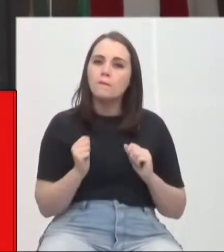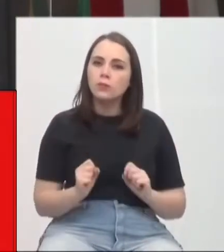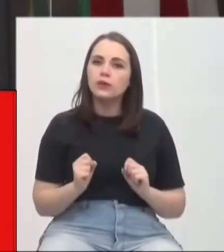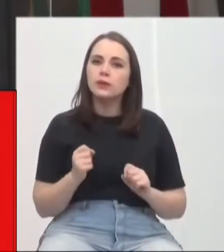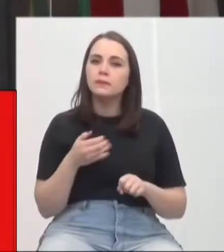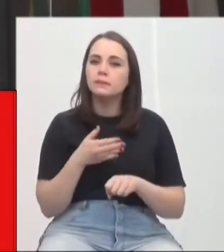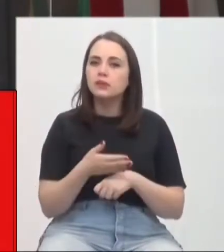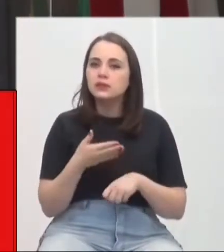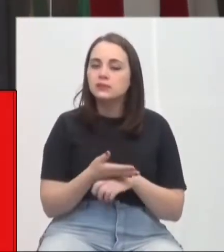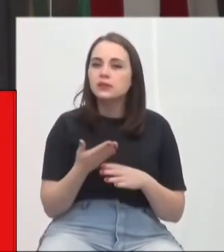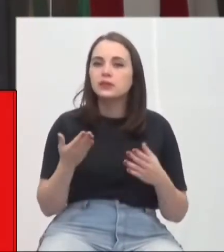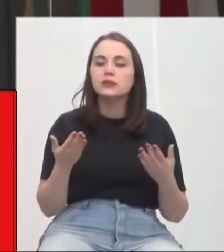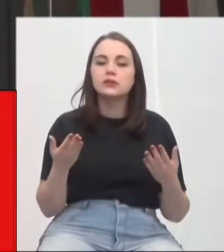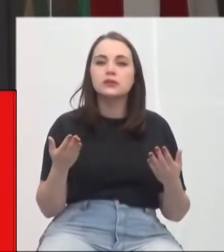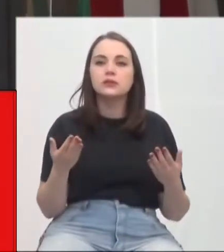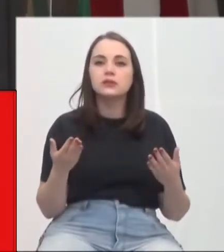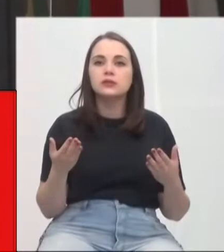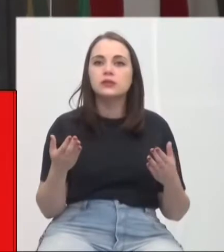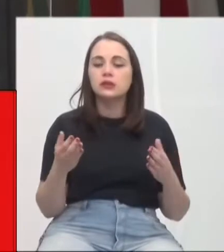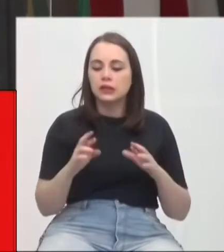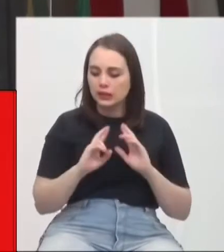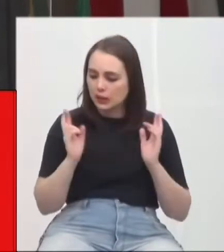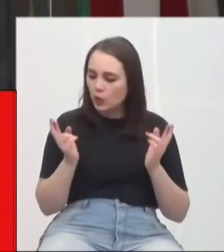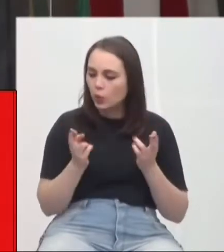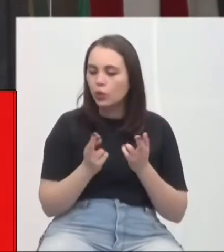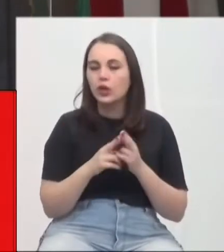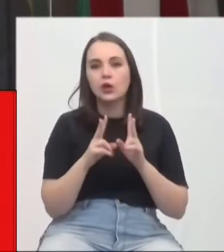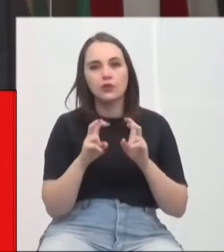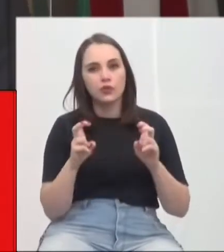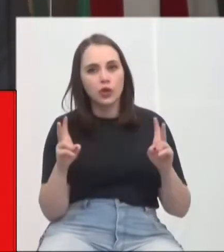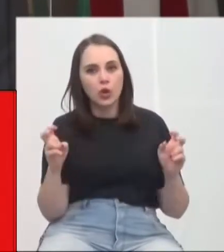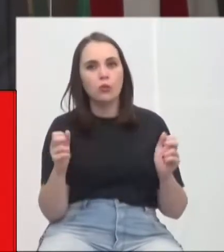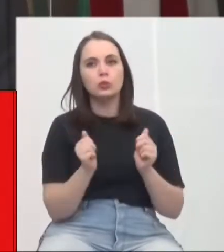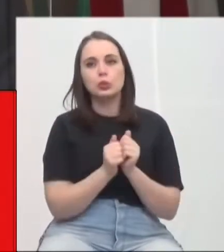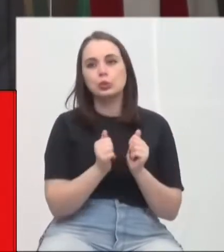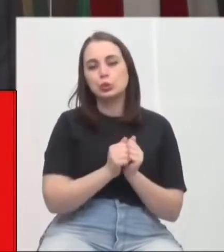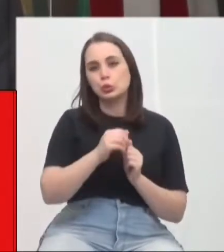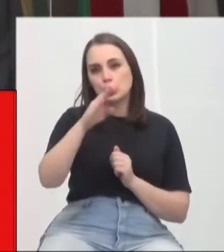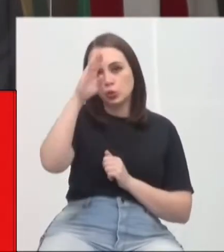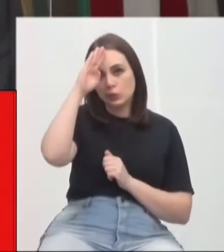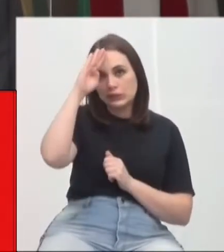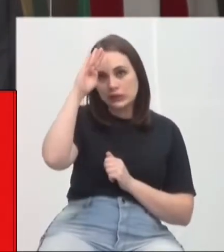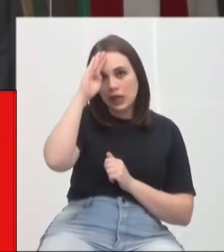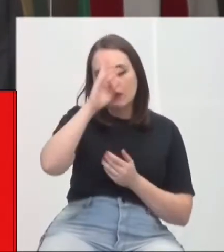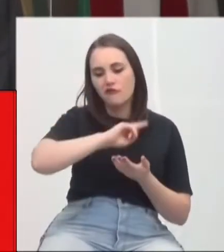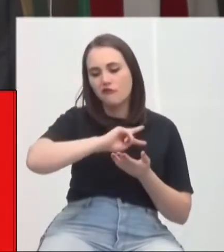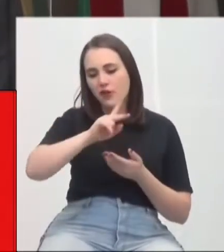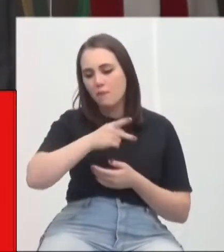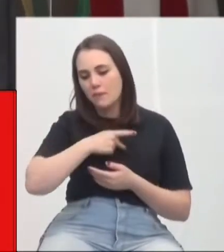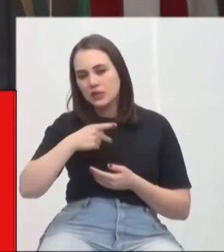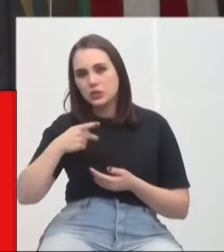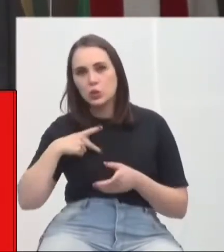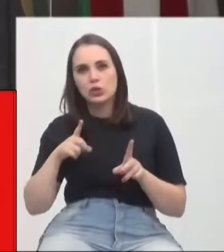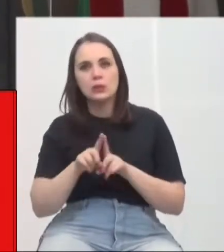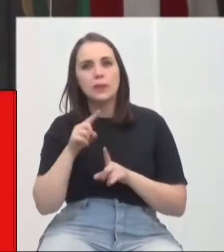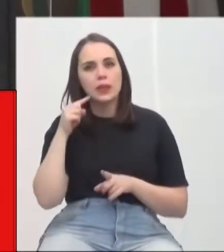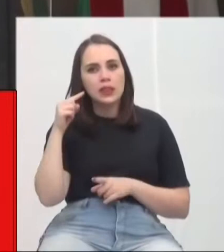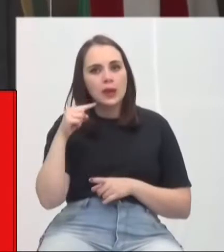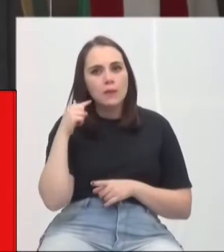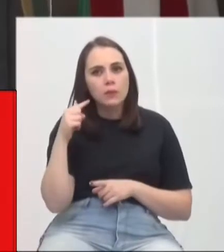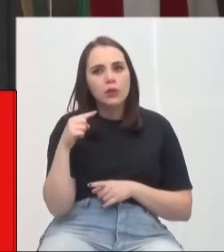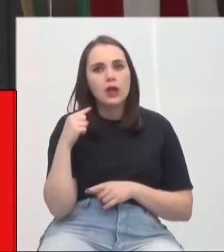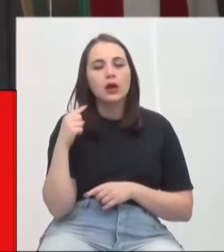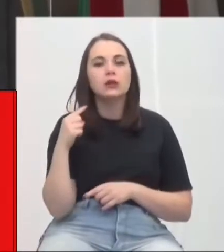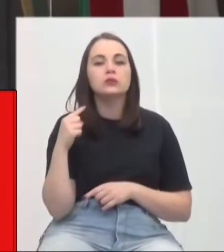dessa reunião, onde vários pastores do estado de Santa Catarina, deputados como... Vossa